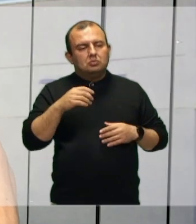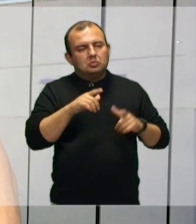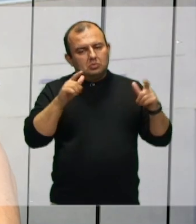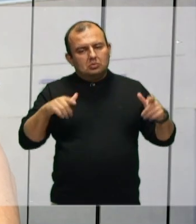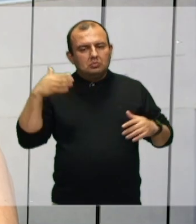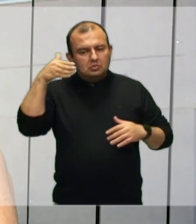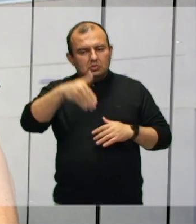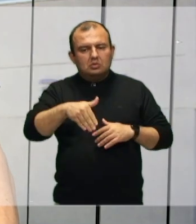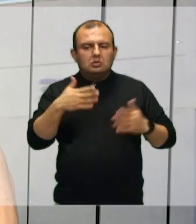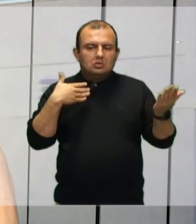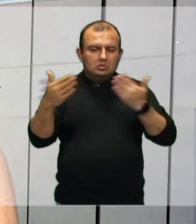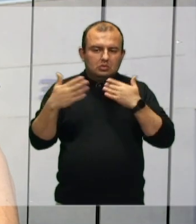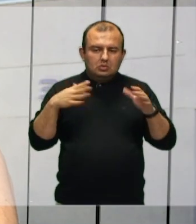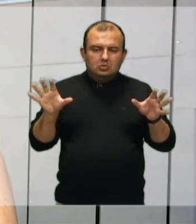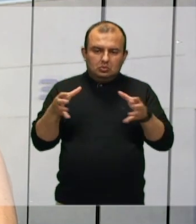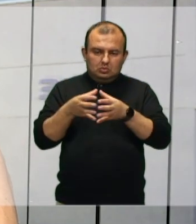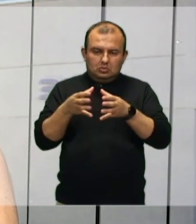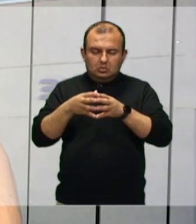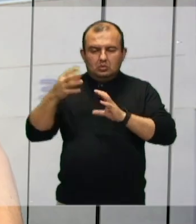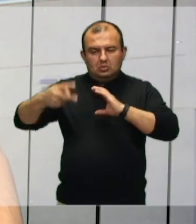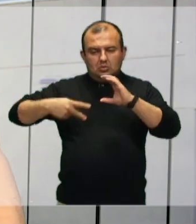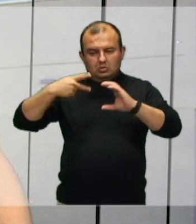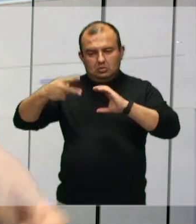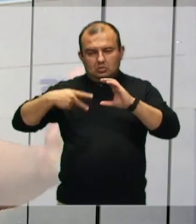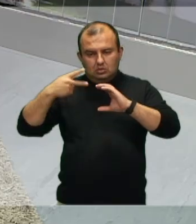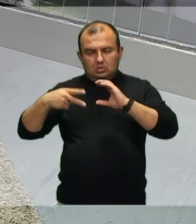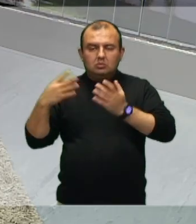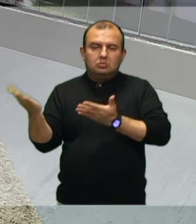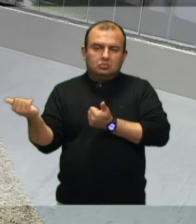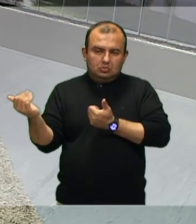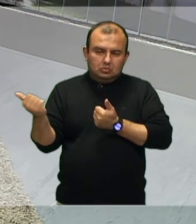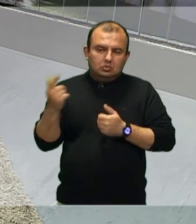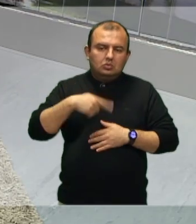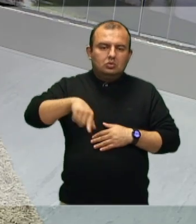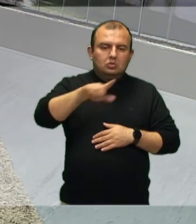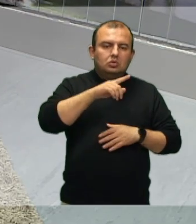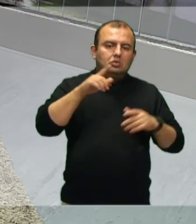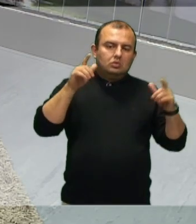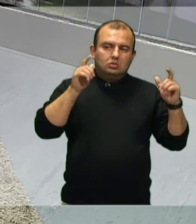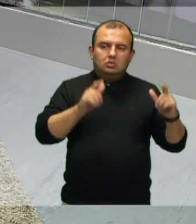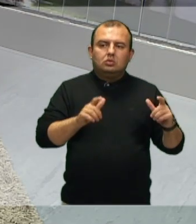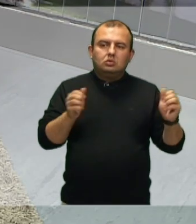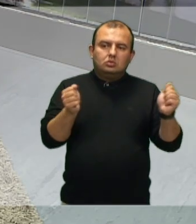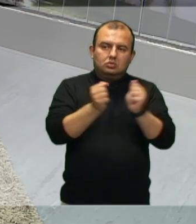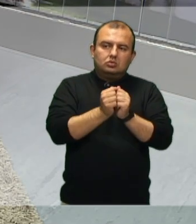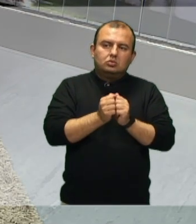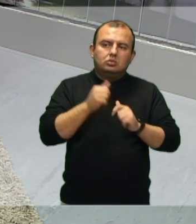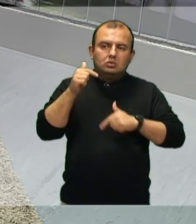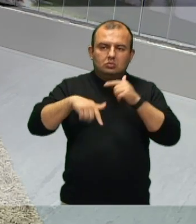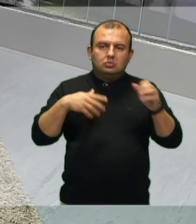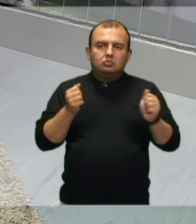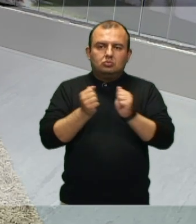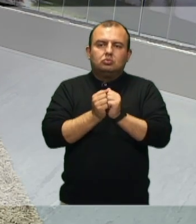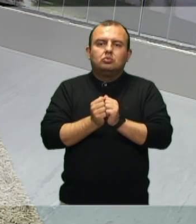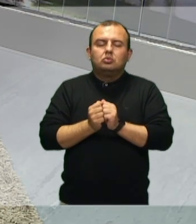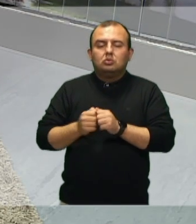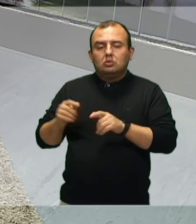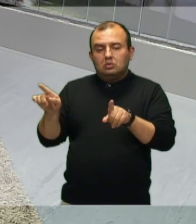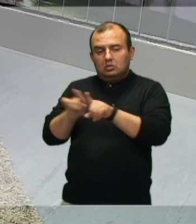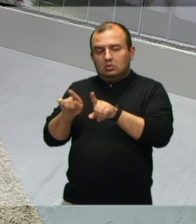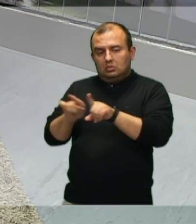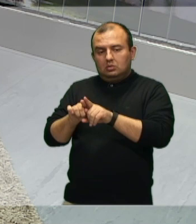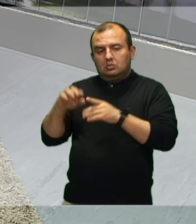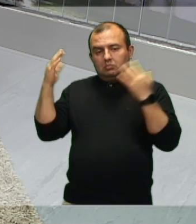espaço, por toda a equipe da Câmara Mirim, toda a staff que trabalha junto com a gente todos os dias. E também